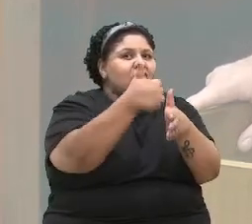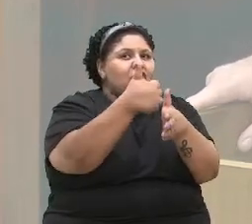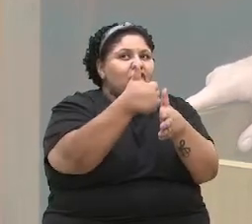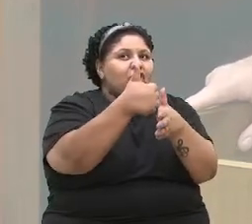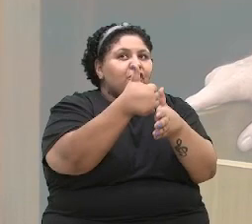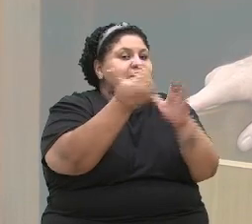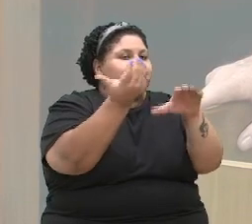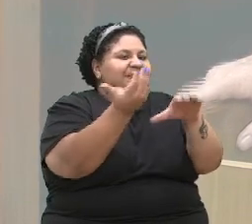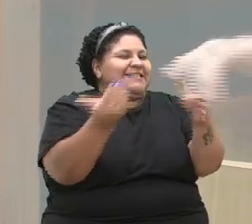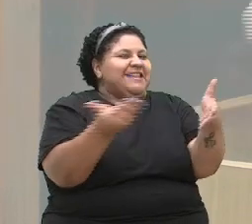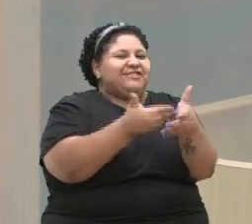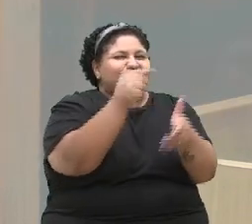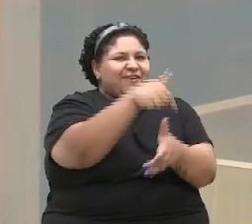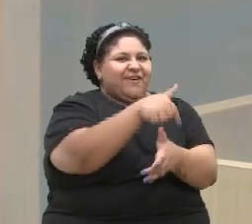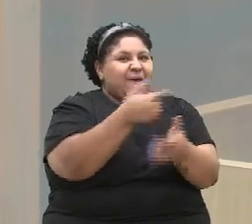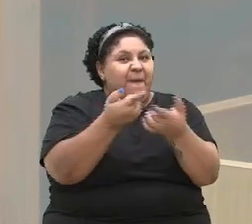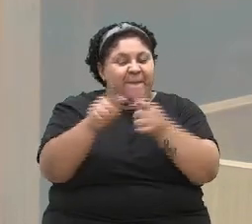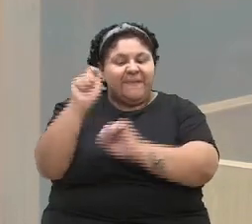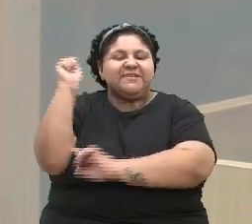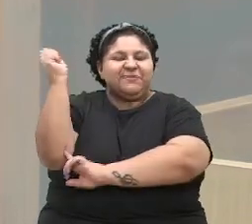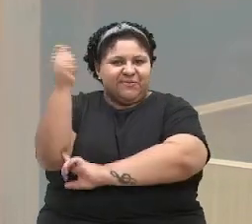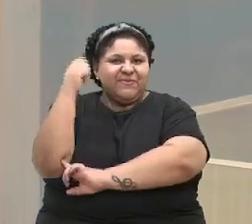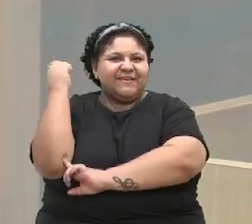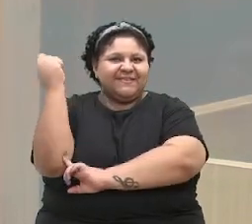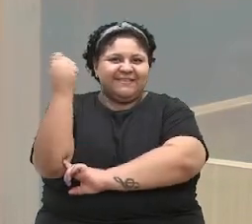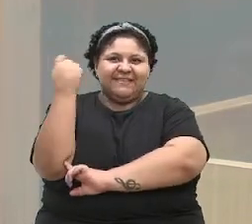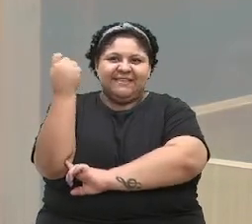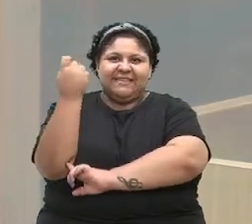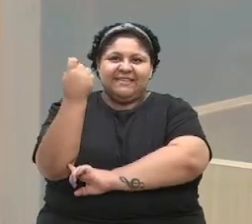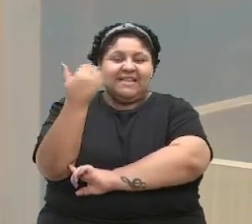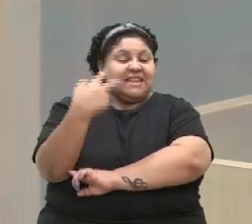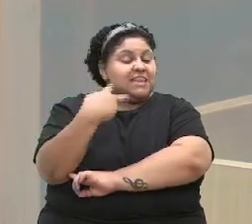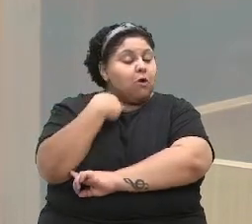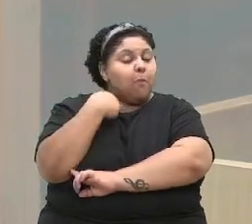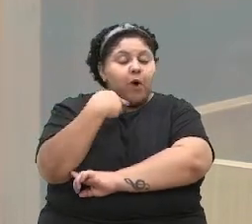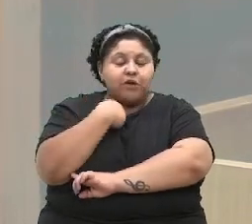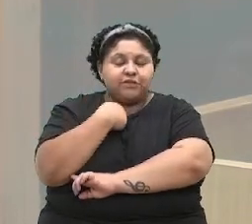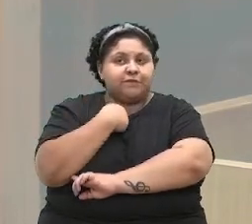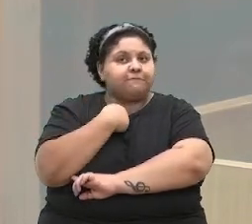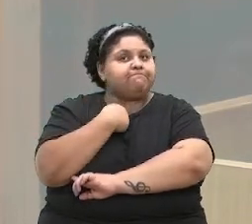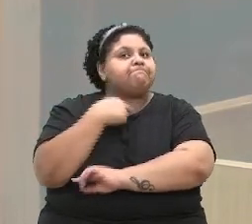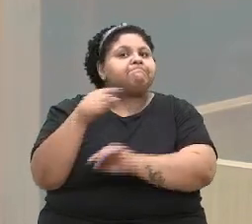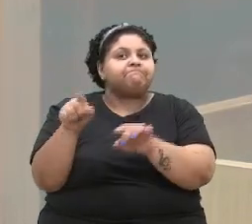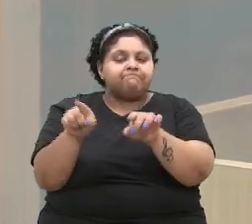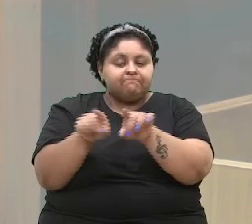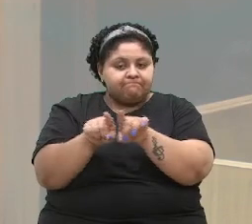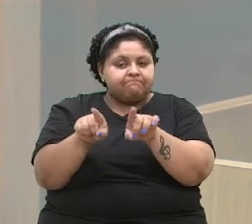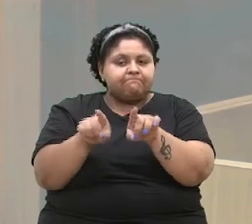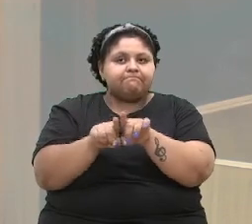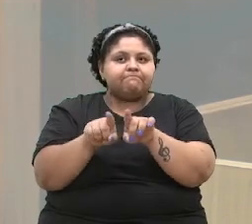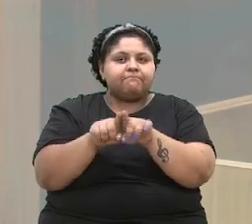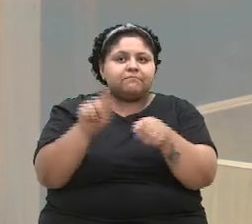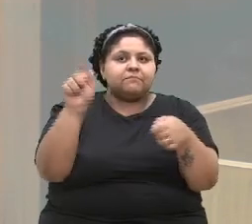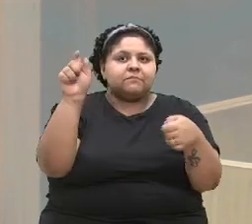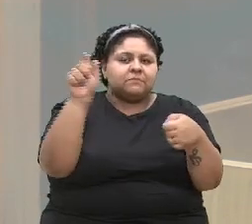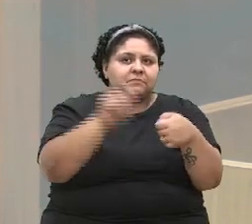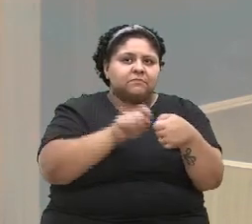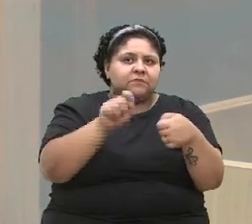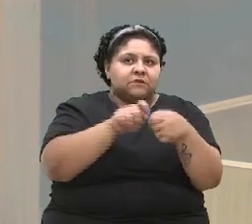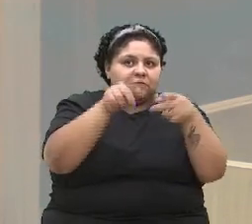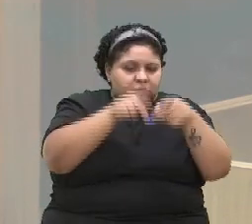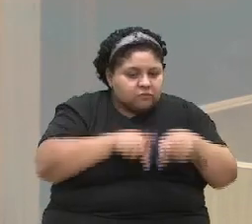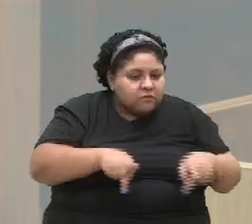chegou. Mas o Rio Grande não pode também fazer com que a